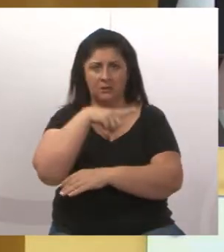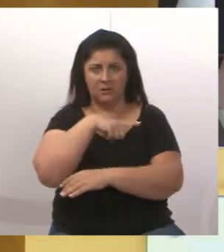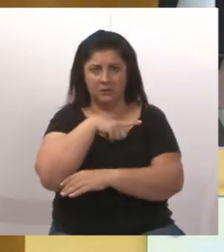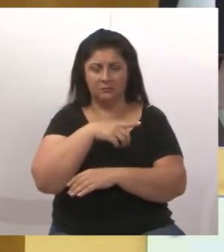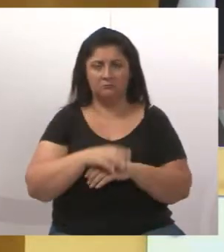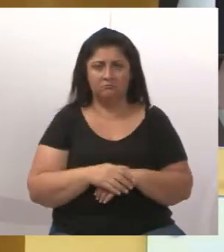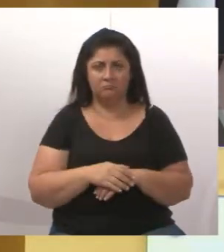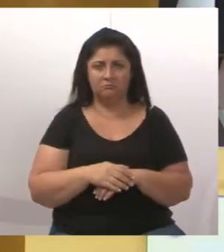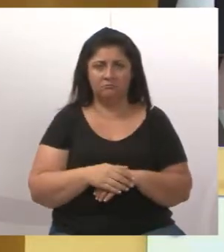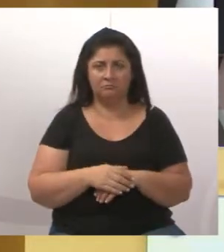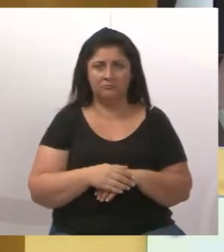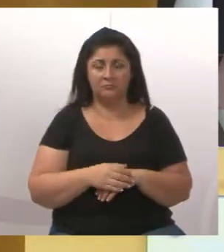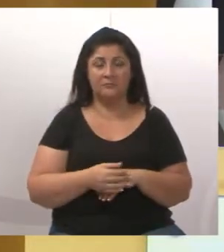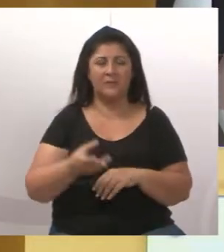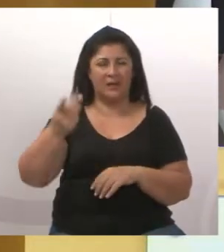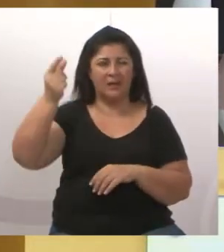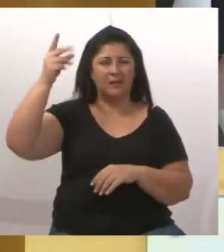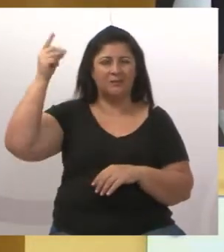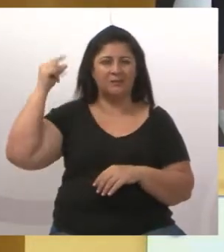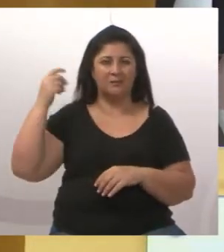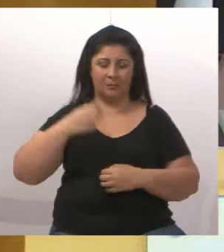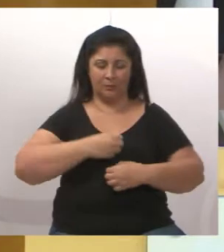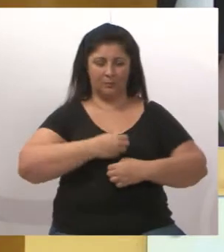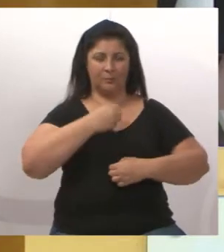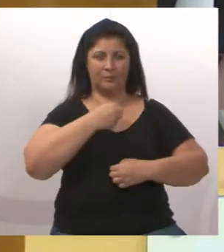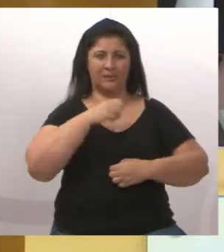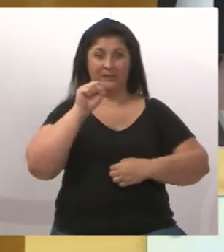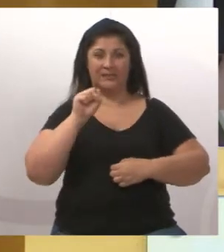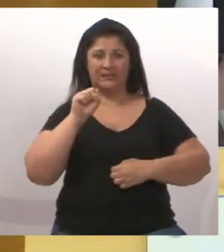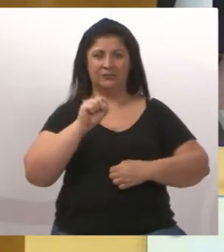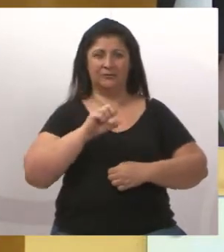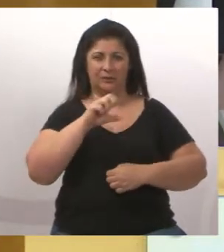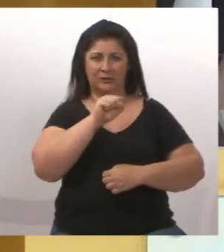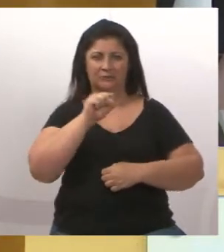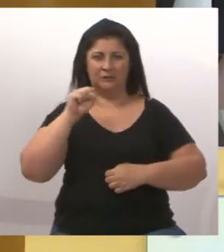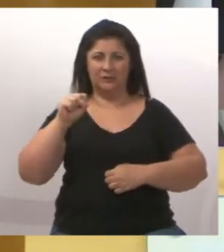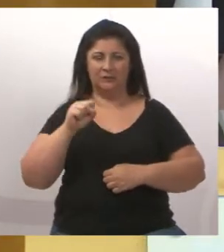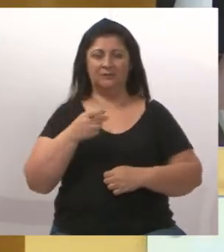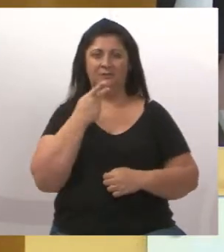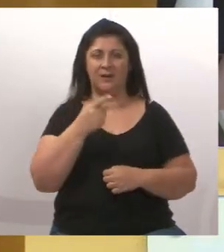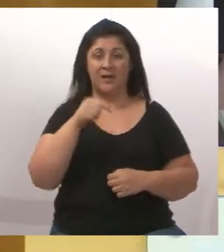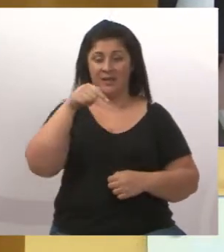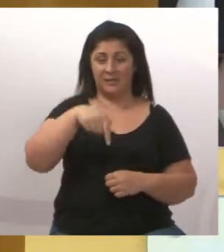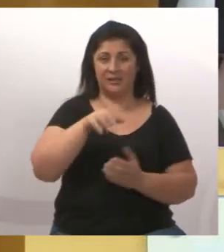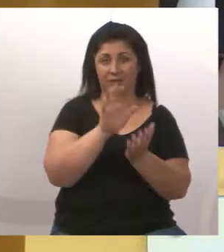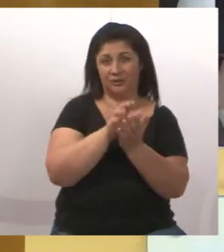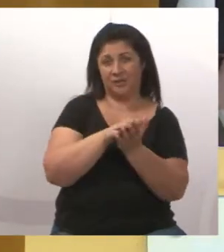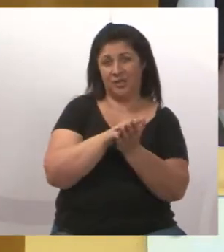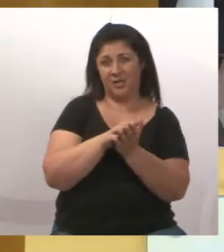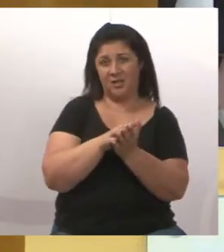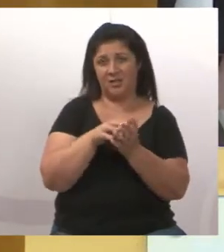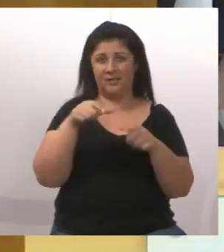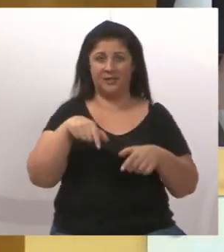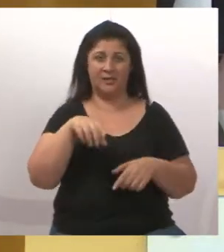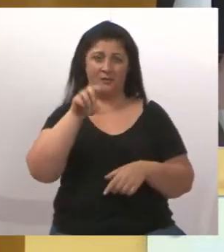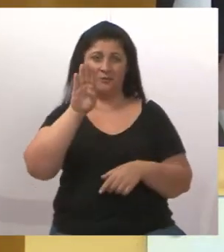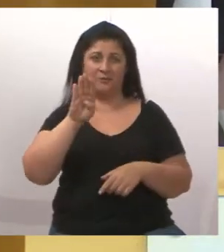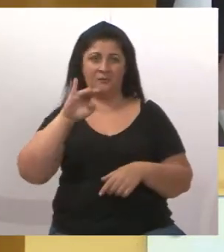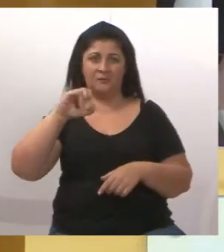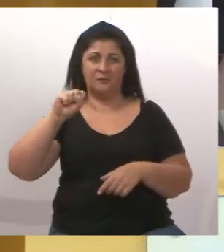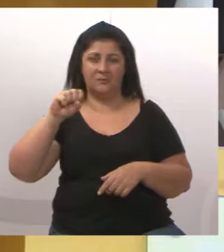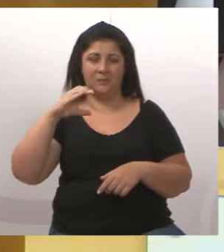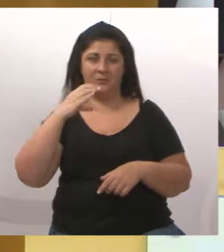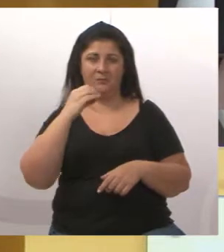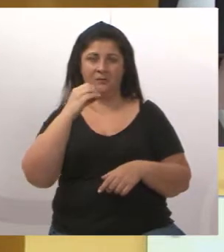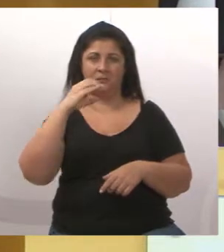Antigamente, o Silvio Santos dizia lá no seu programa que Jacareí era a terra do biscoito. Jacareí é a do quê hoje,